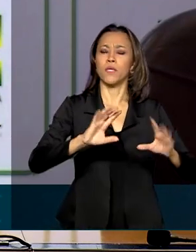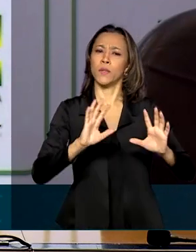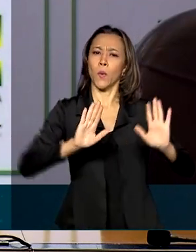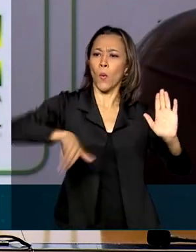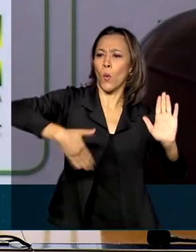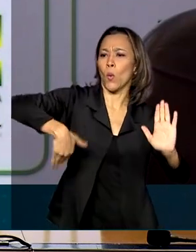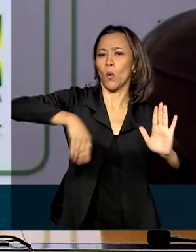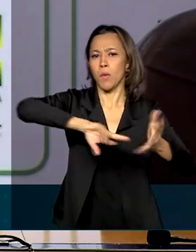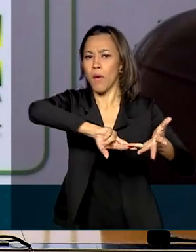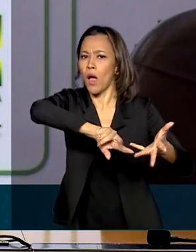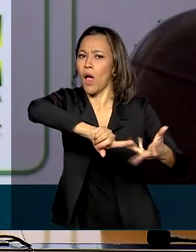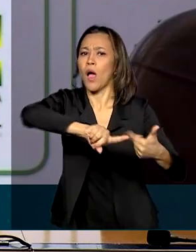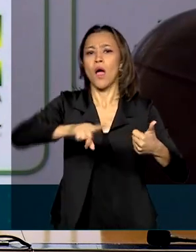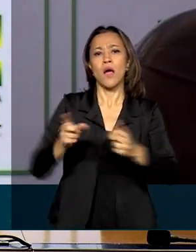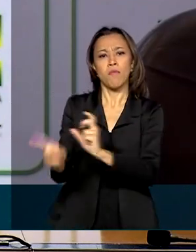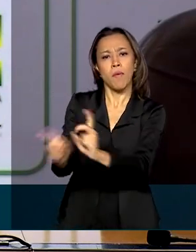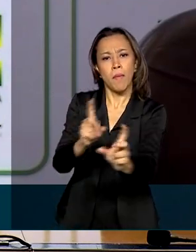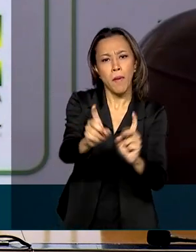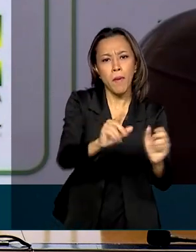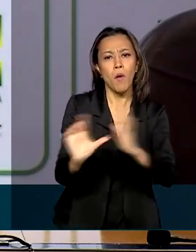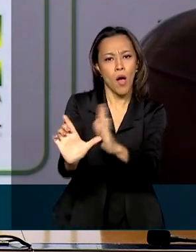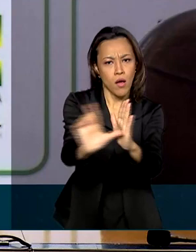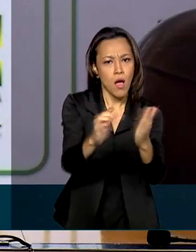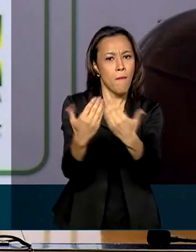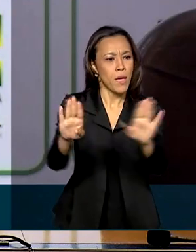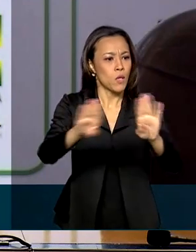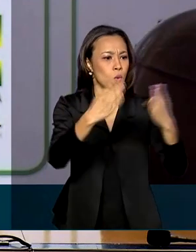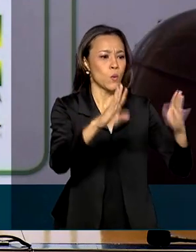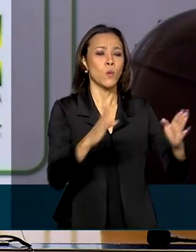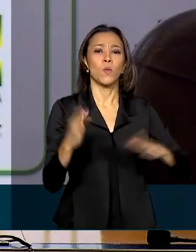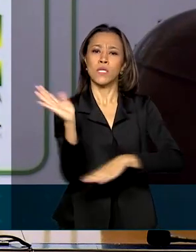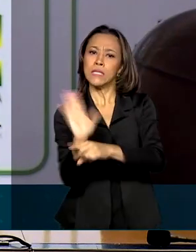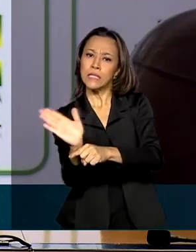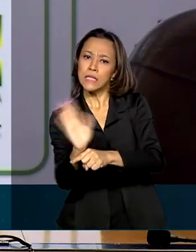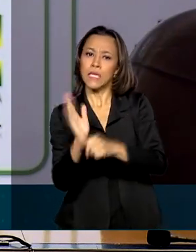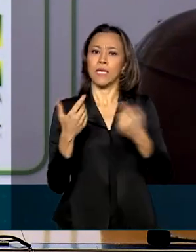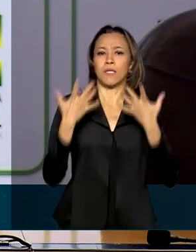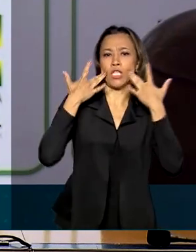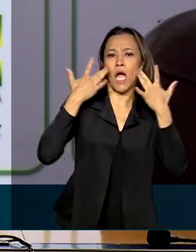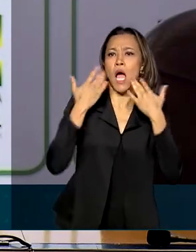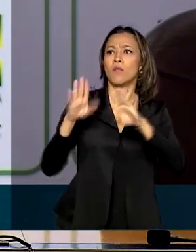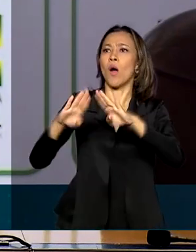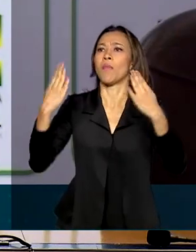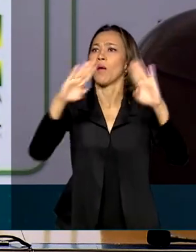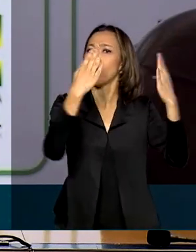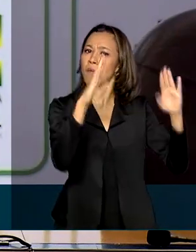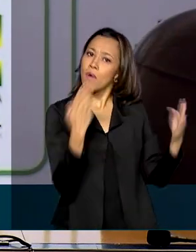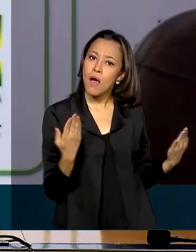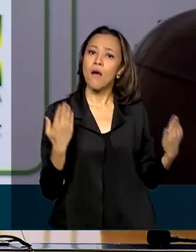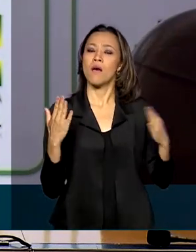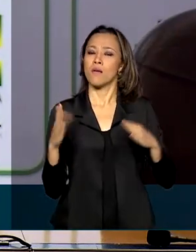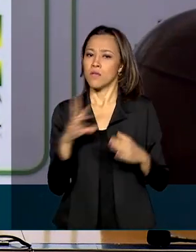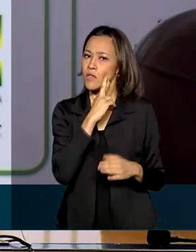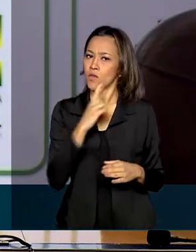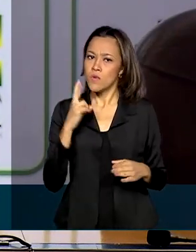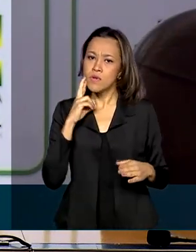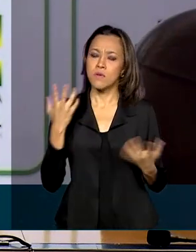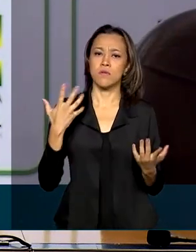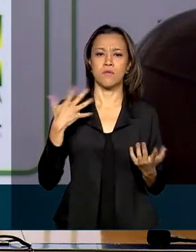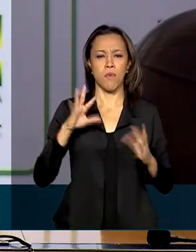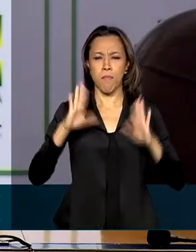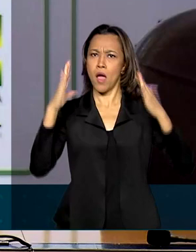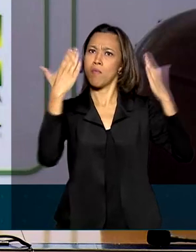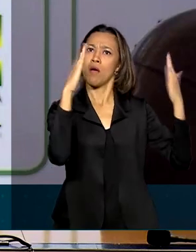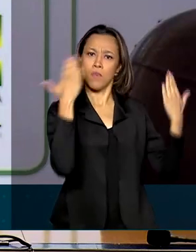comércio já está voltando, abertura de cinemas, teatros, as praças de alimentação. Isso indica